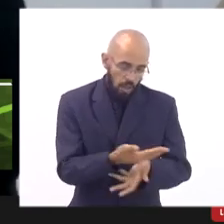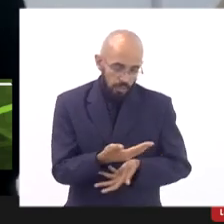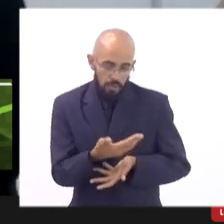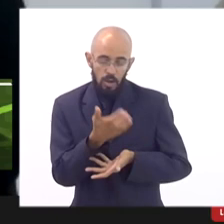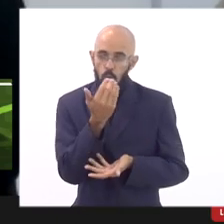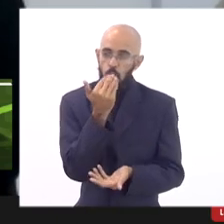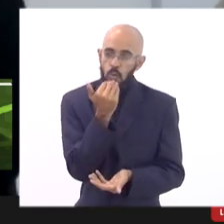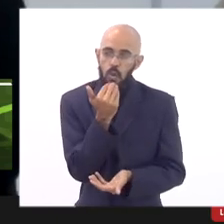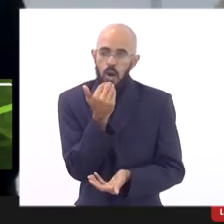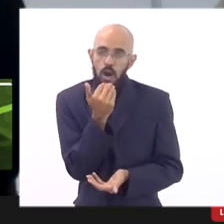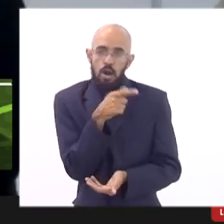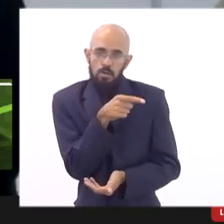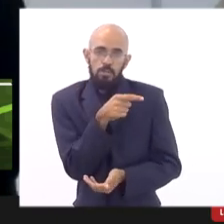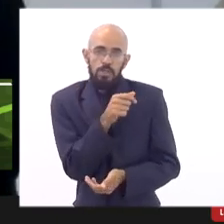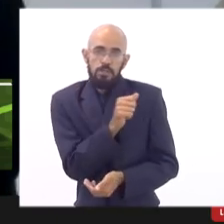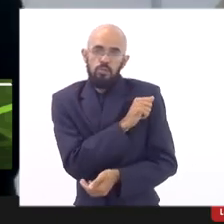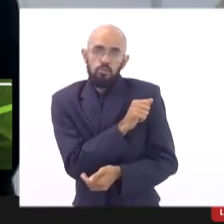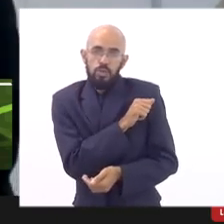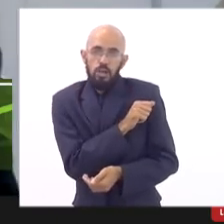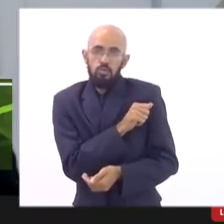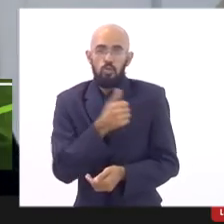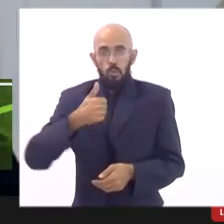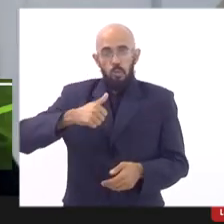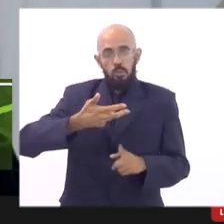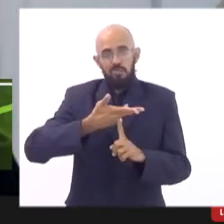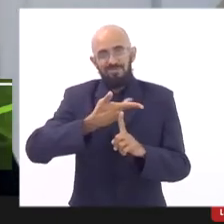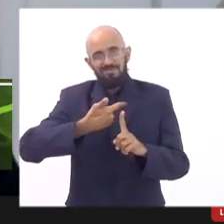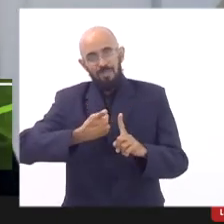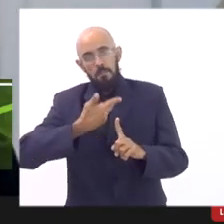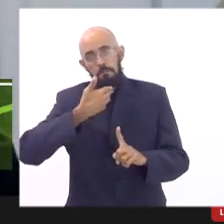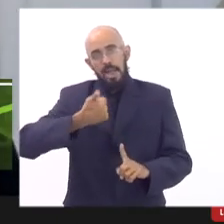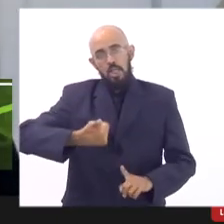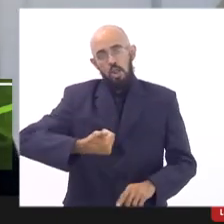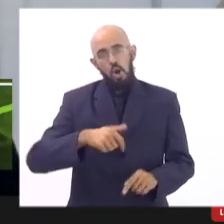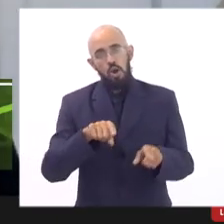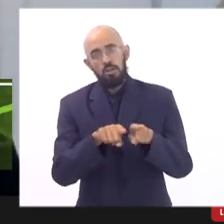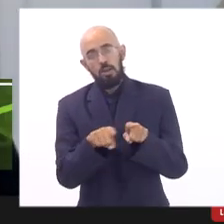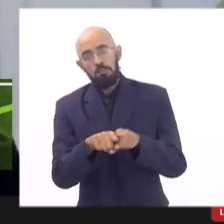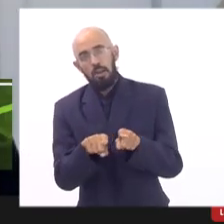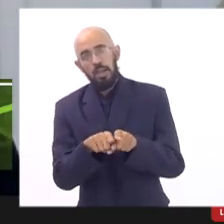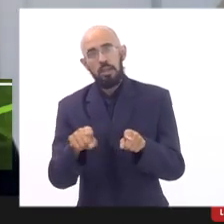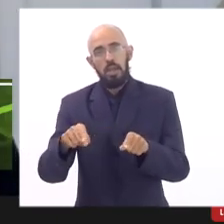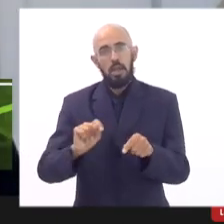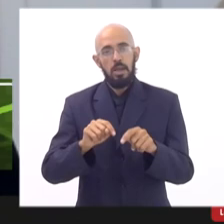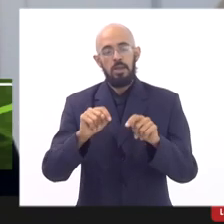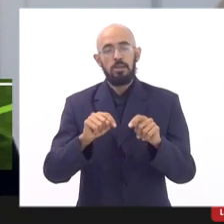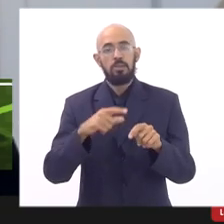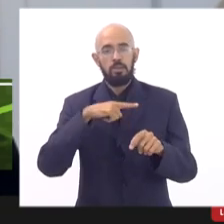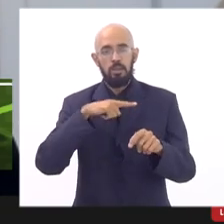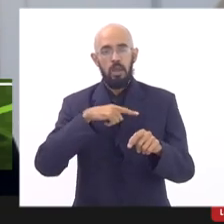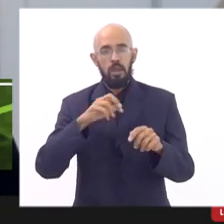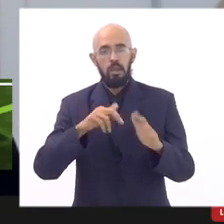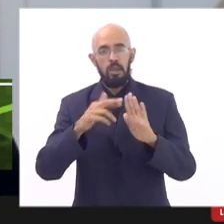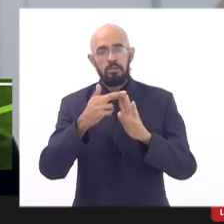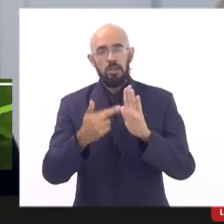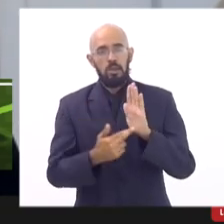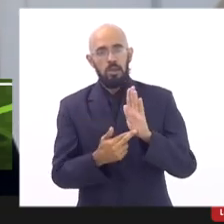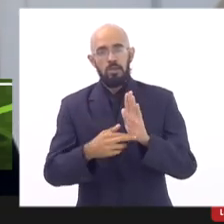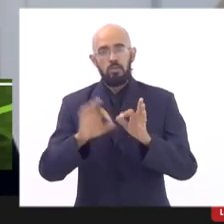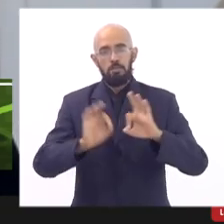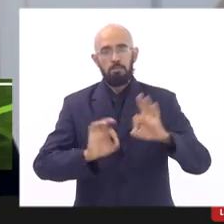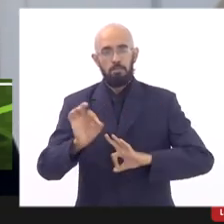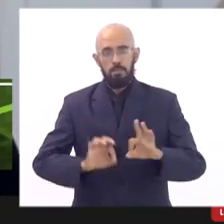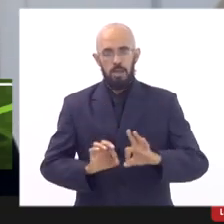alimentação de qualidade com as alimentações que são previstas no plano estadual de educação como os nossos alunos aí